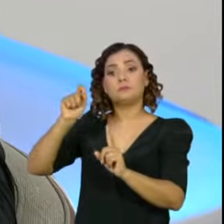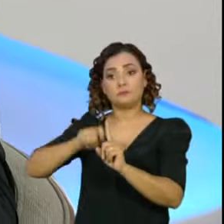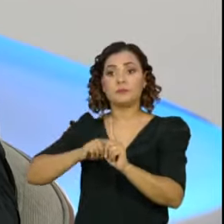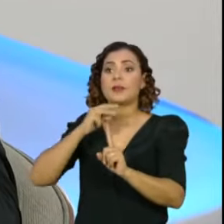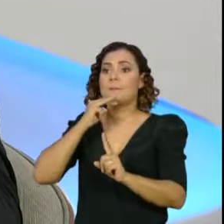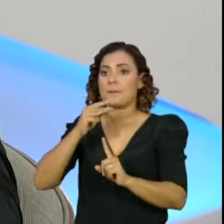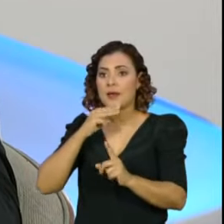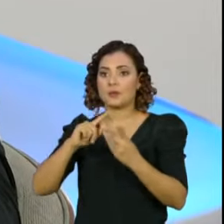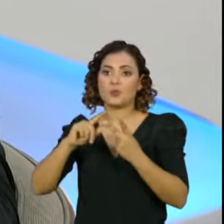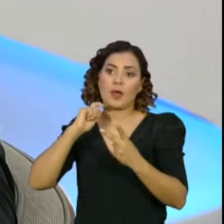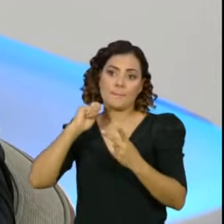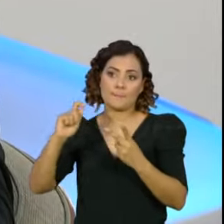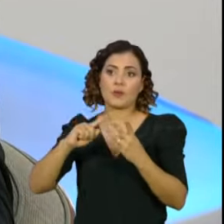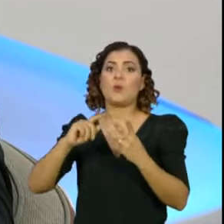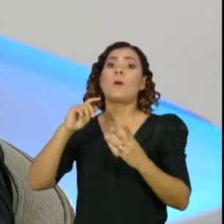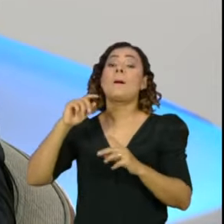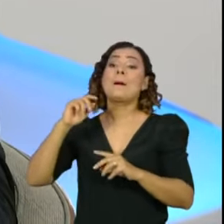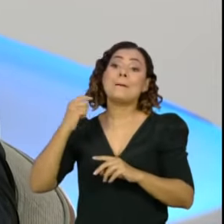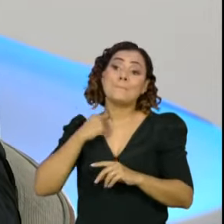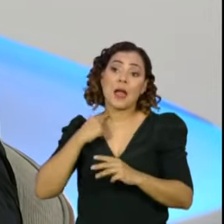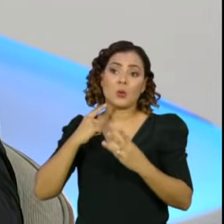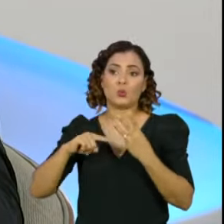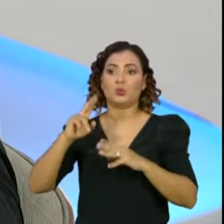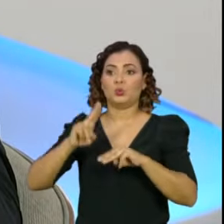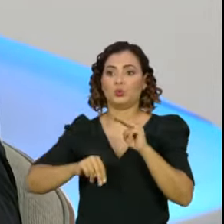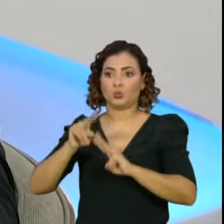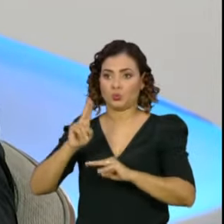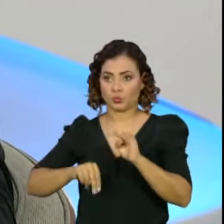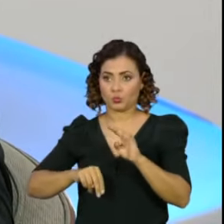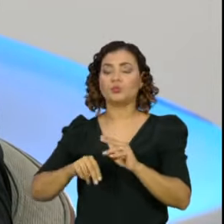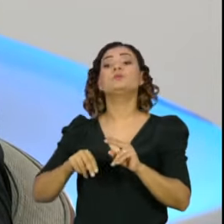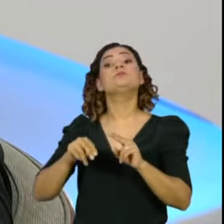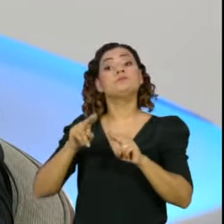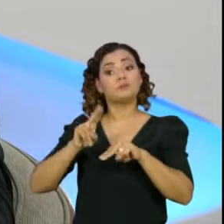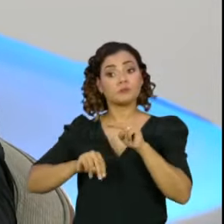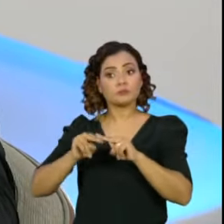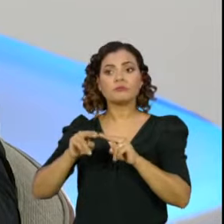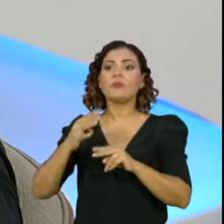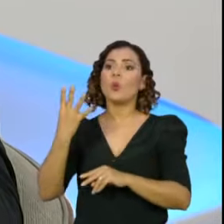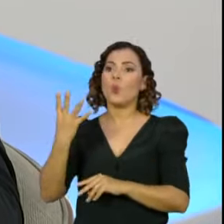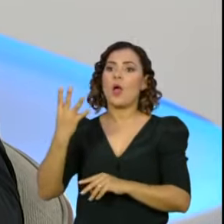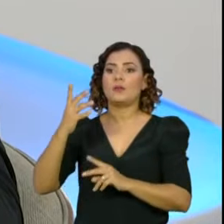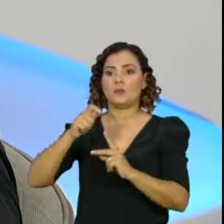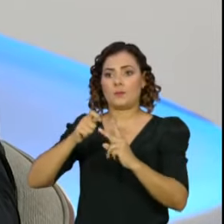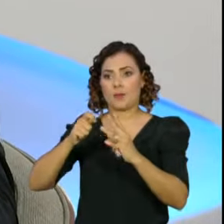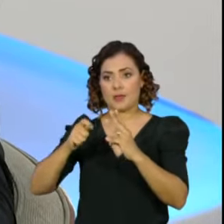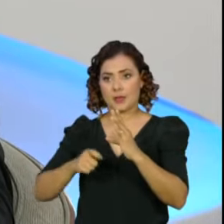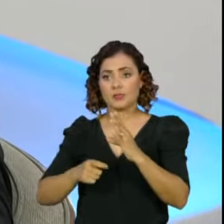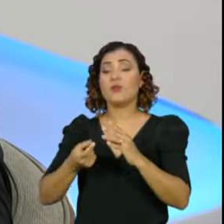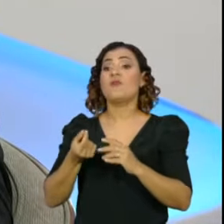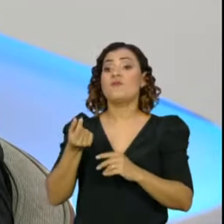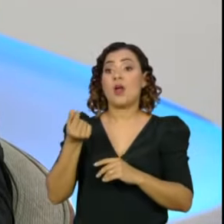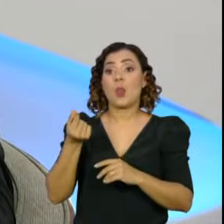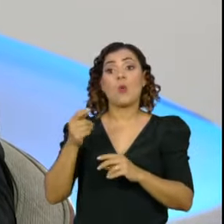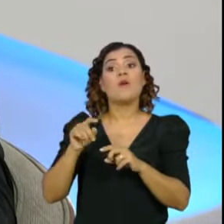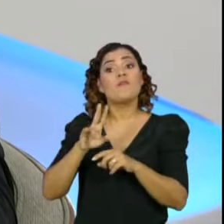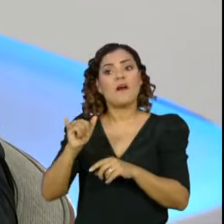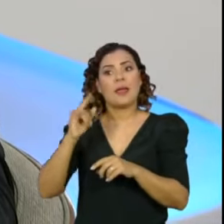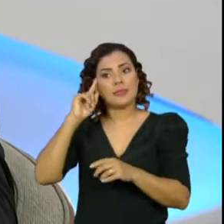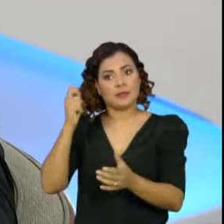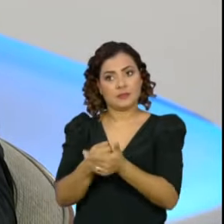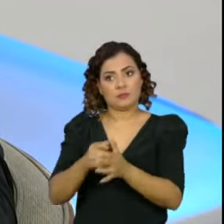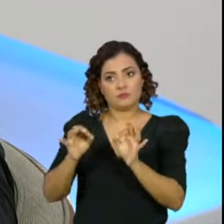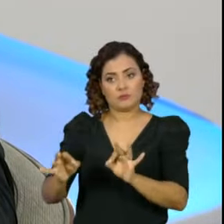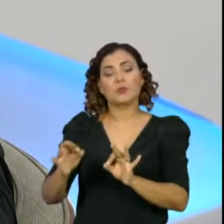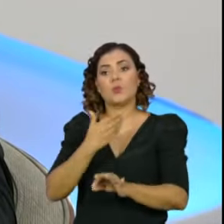abril, maio e junho. Uma reivindicação nossa que permanecesse por quatro meses, num valor ainda a ser definido pelo governo